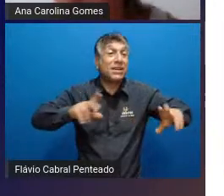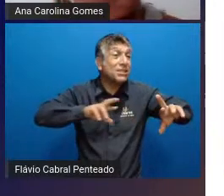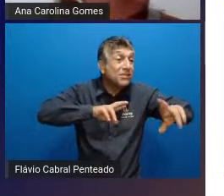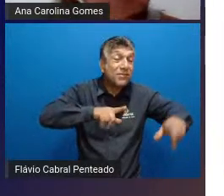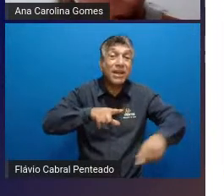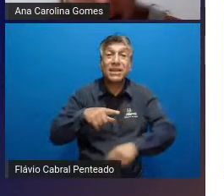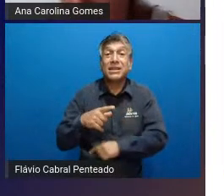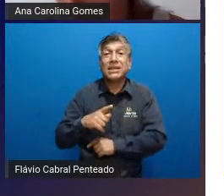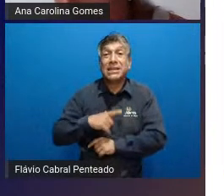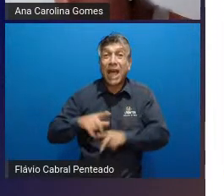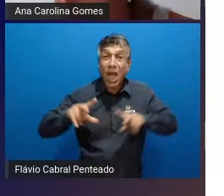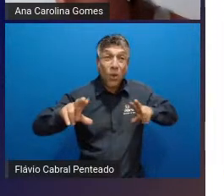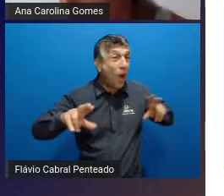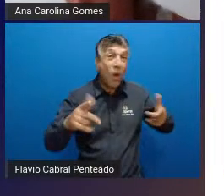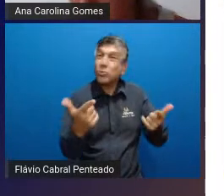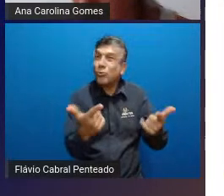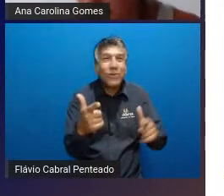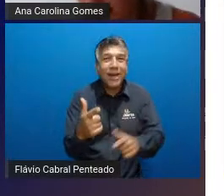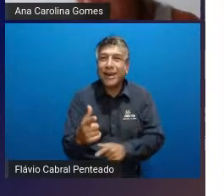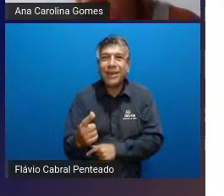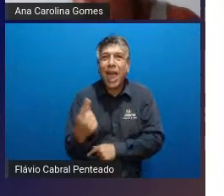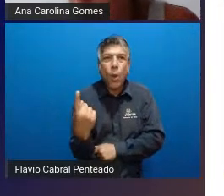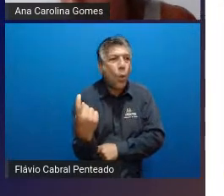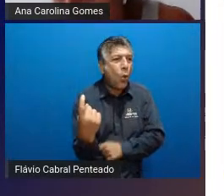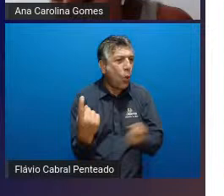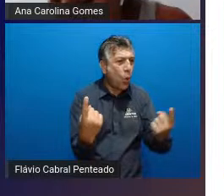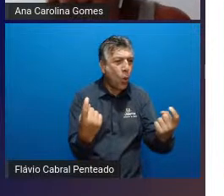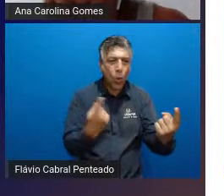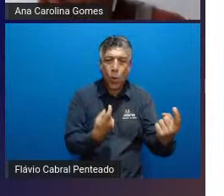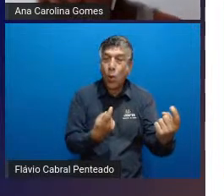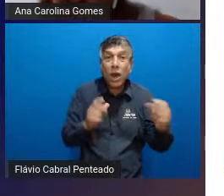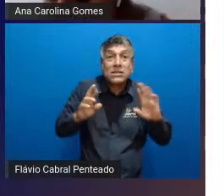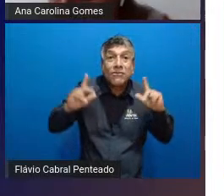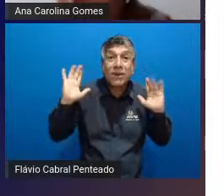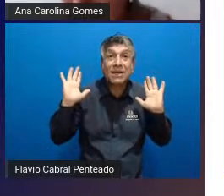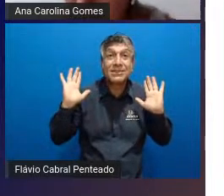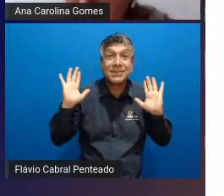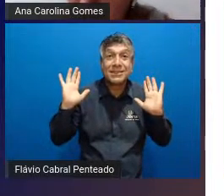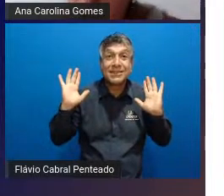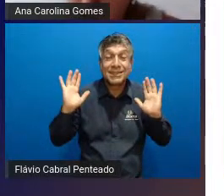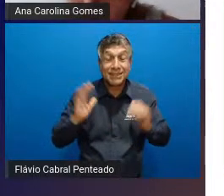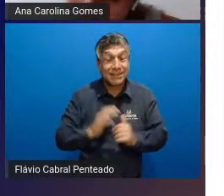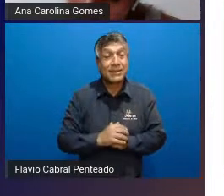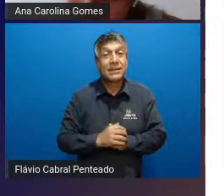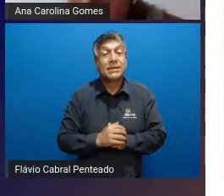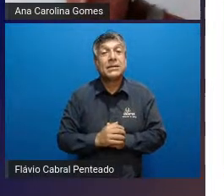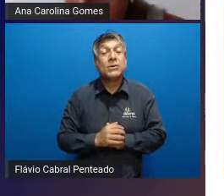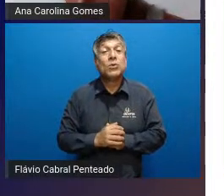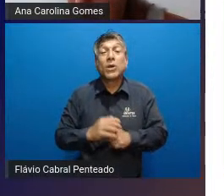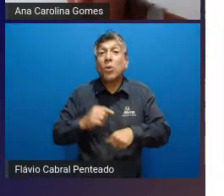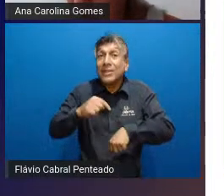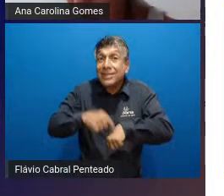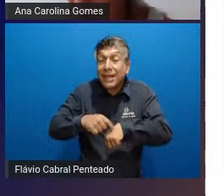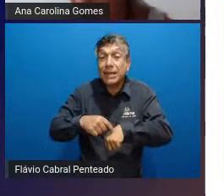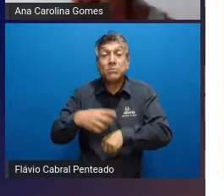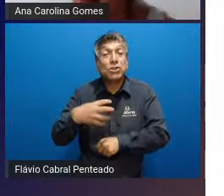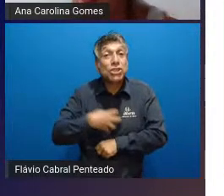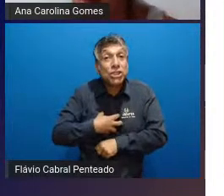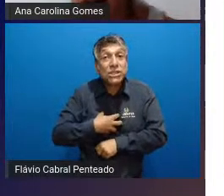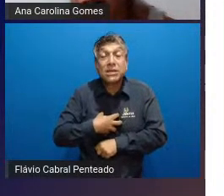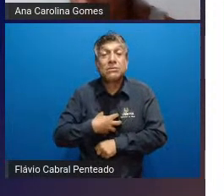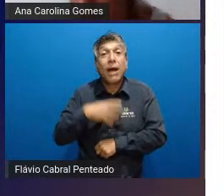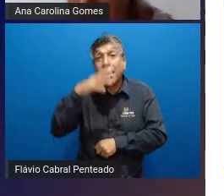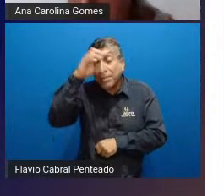ninguém é ninguém é igual a ninguém como os autistas cada um é único a maneira e o tempo que eles tem pra aprender